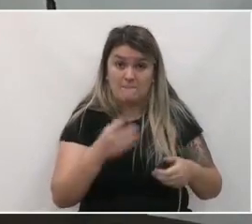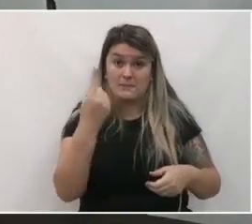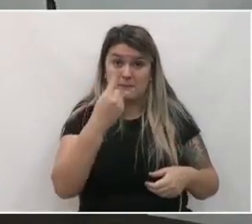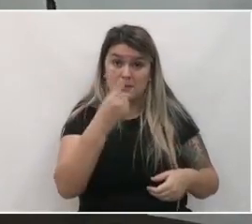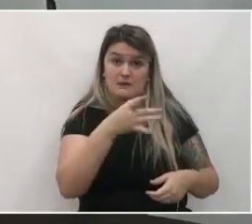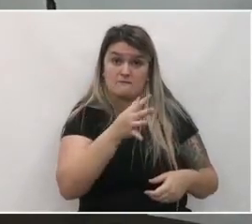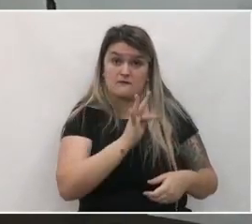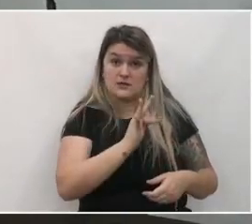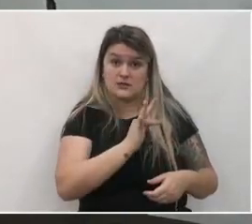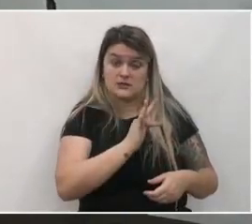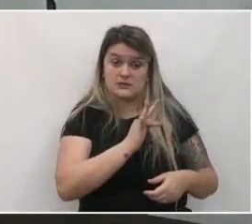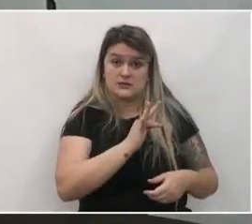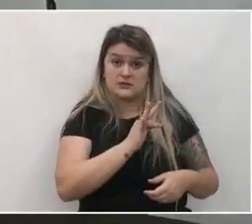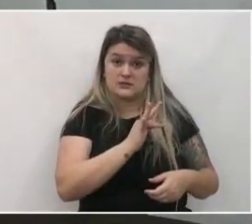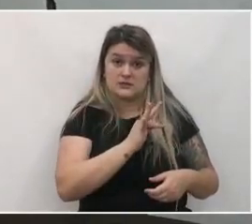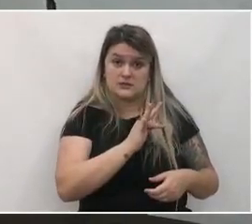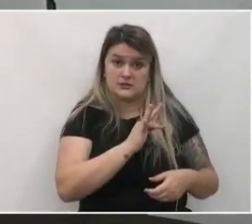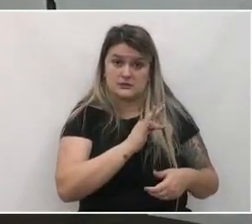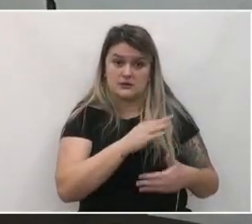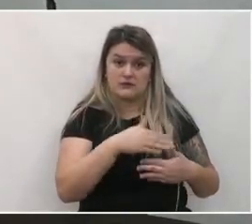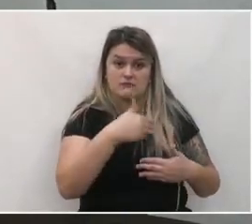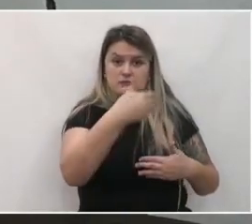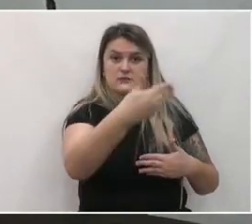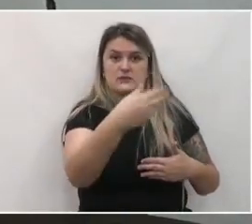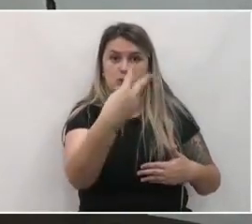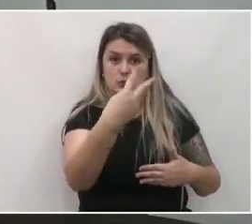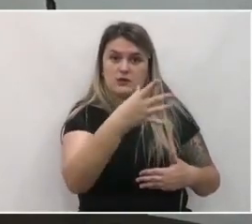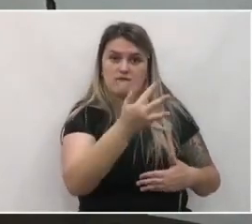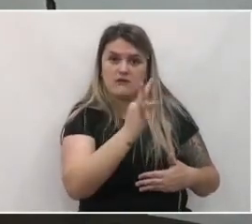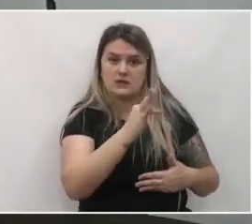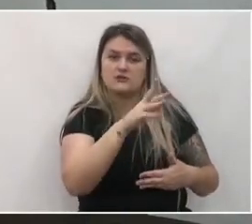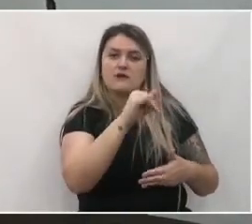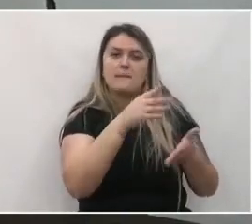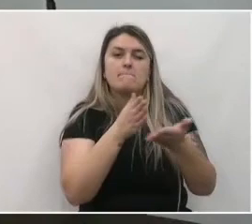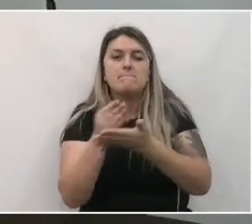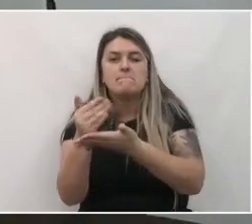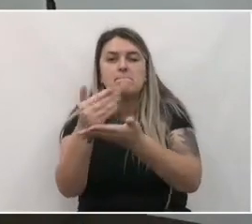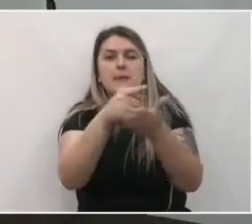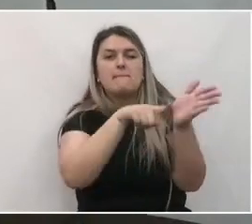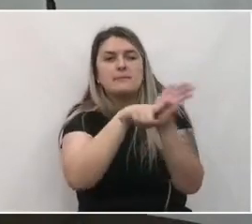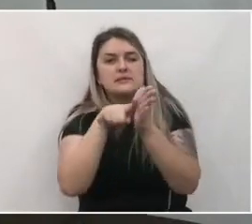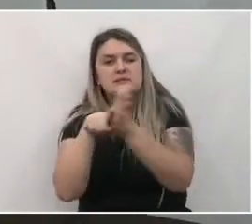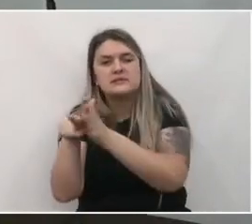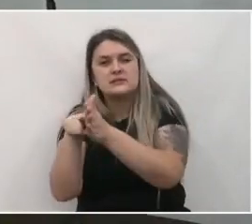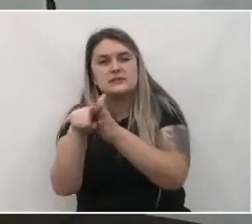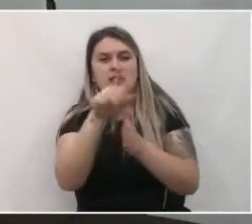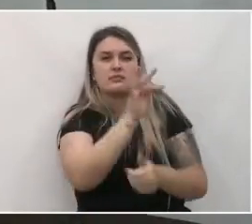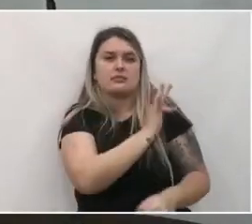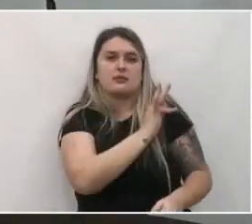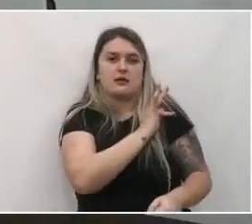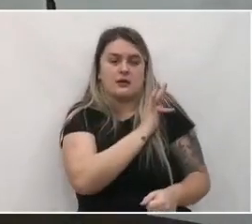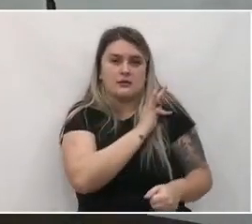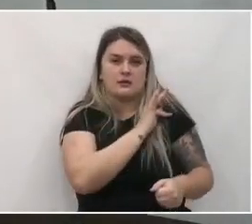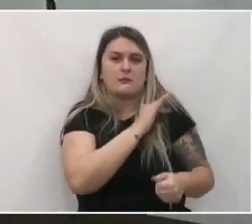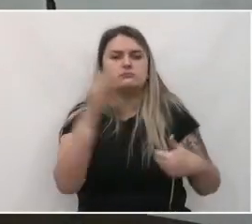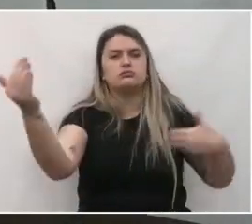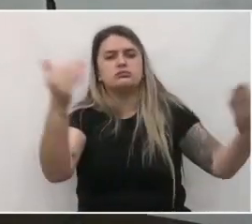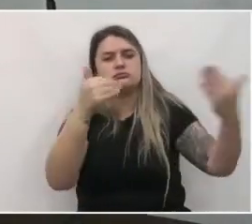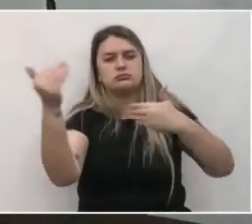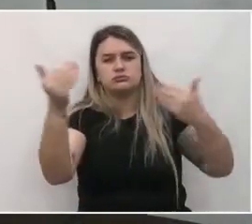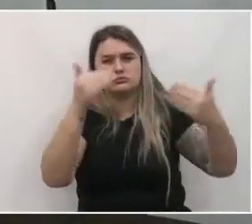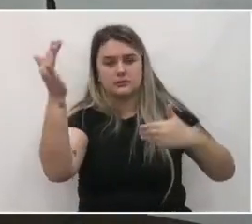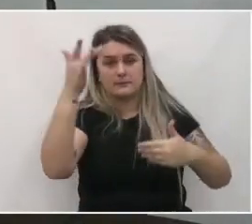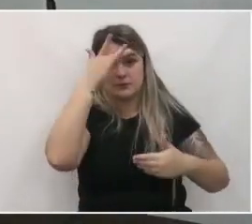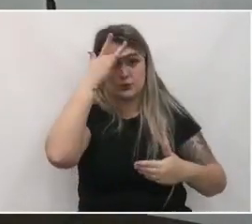fase, haverá uma fase seguinte de leitura técnica, de participação comunitária e os